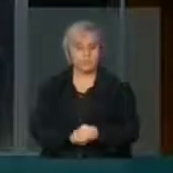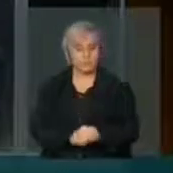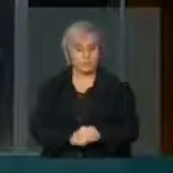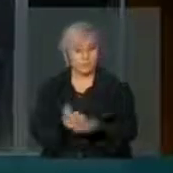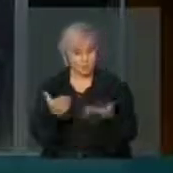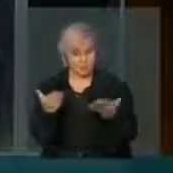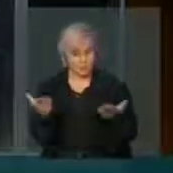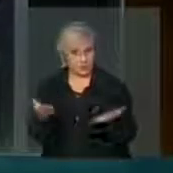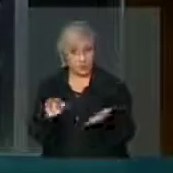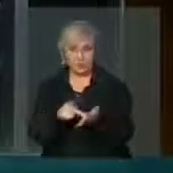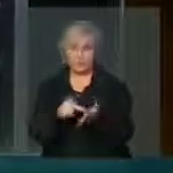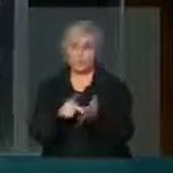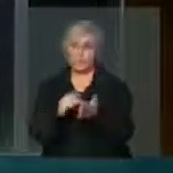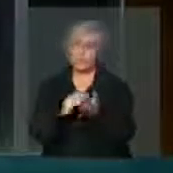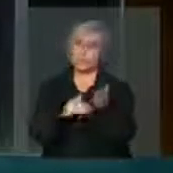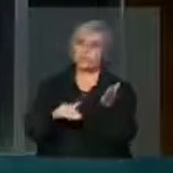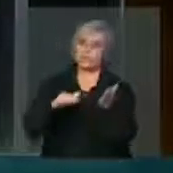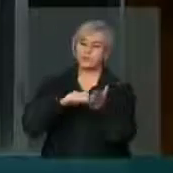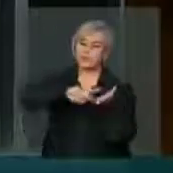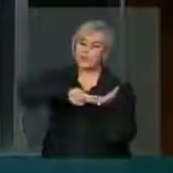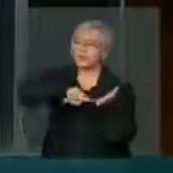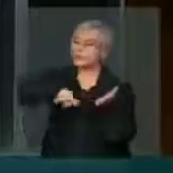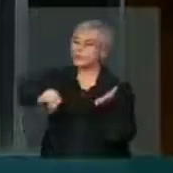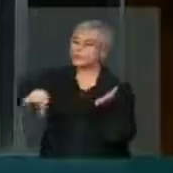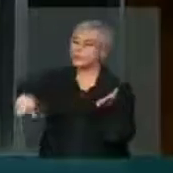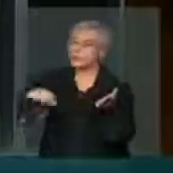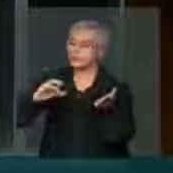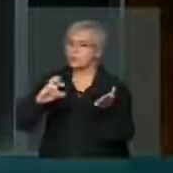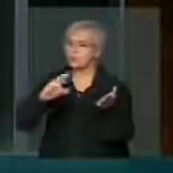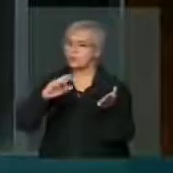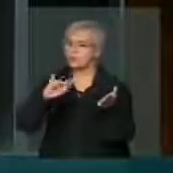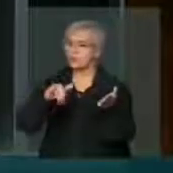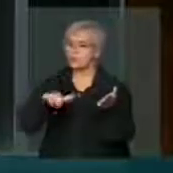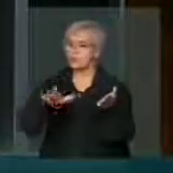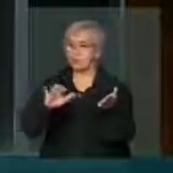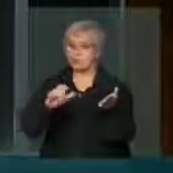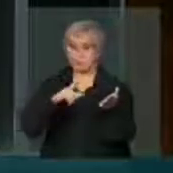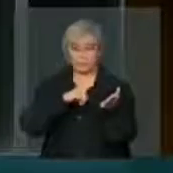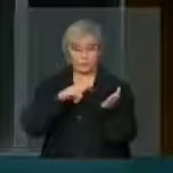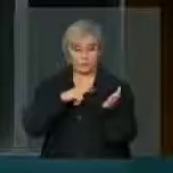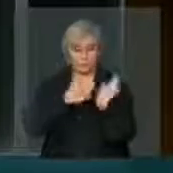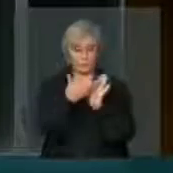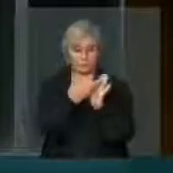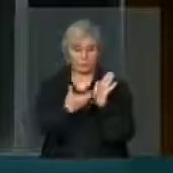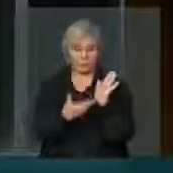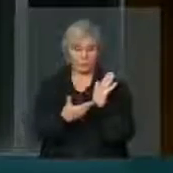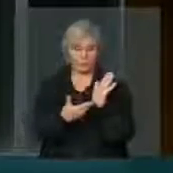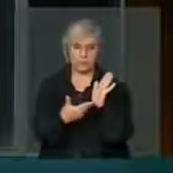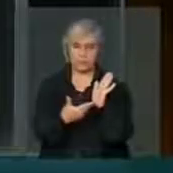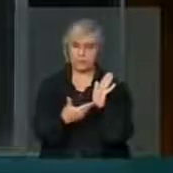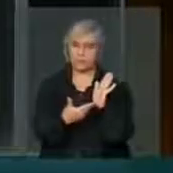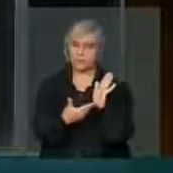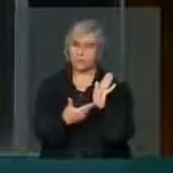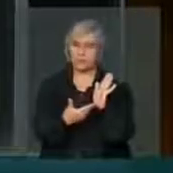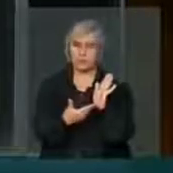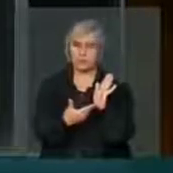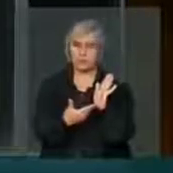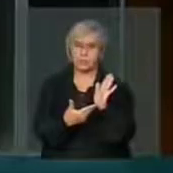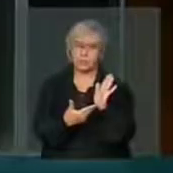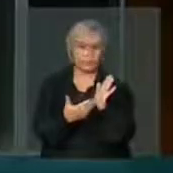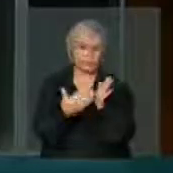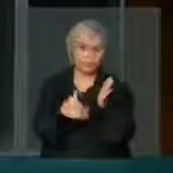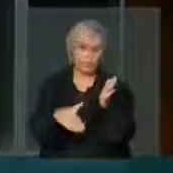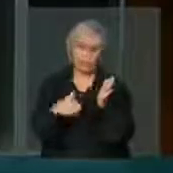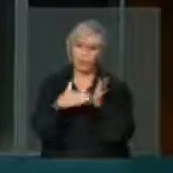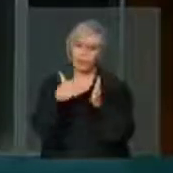verdade, todos os outros crimes aqui previstos, usar, ameaçar, transportar, guardar,